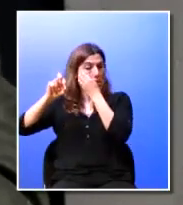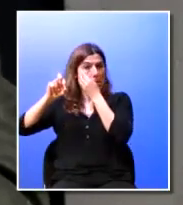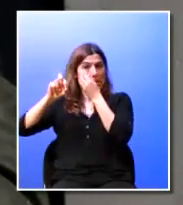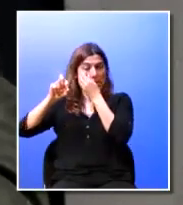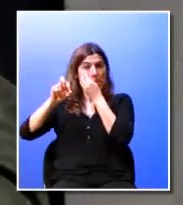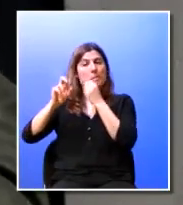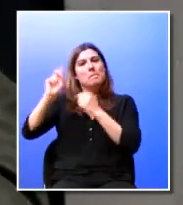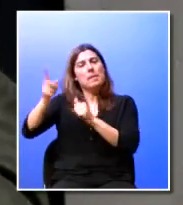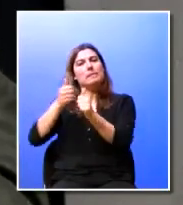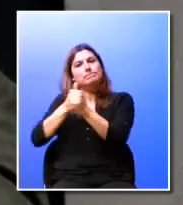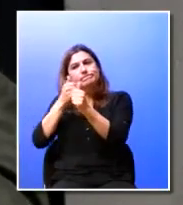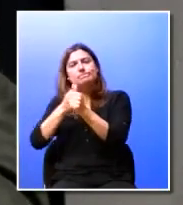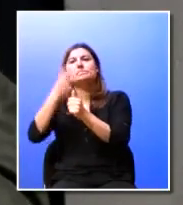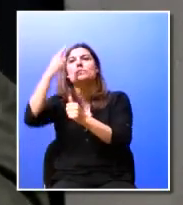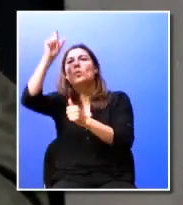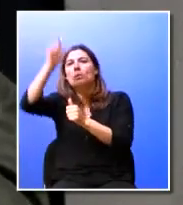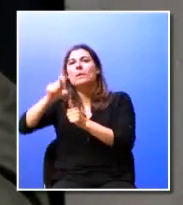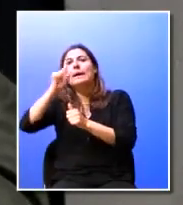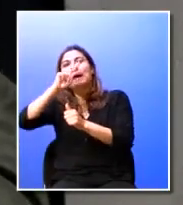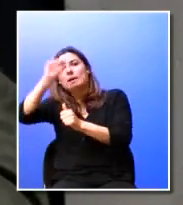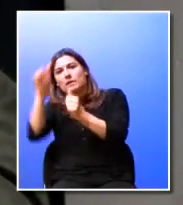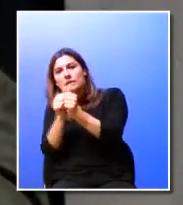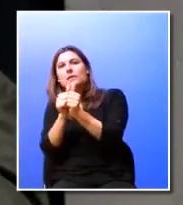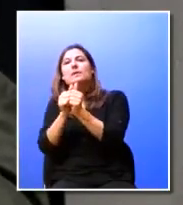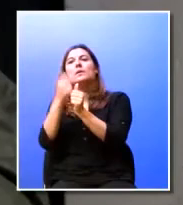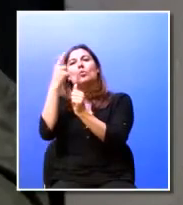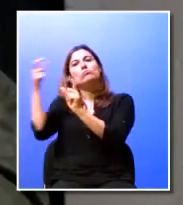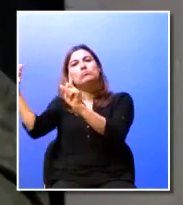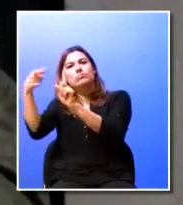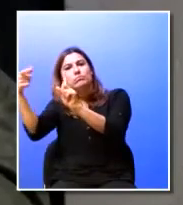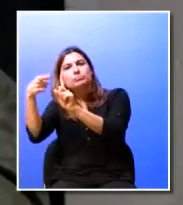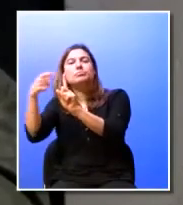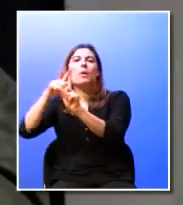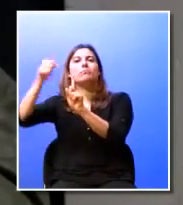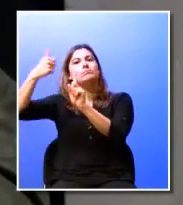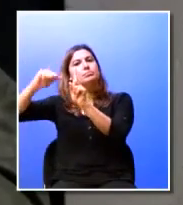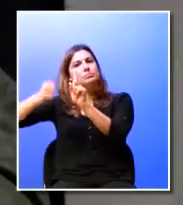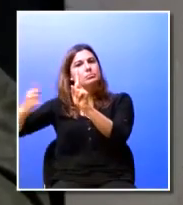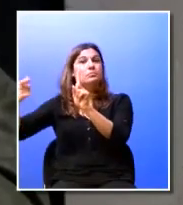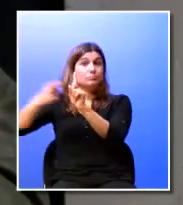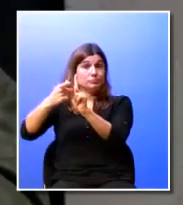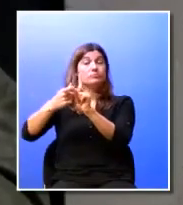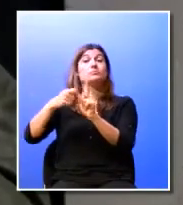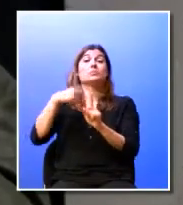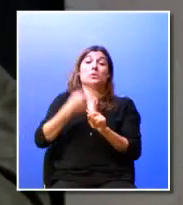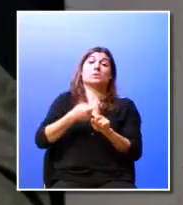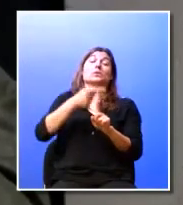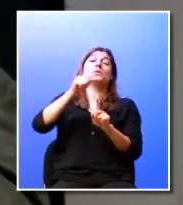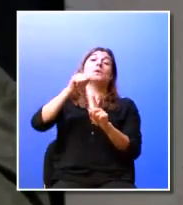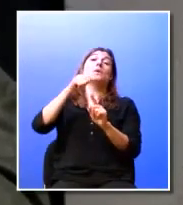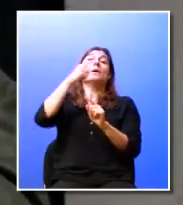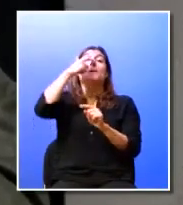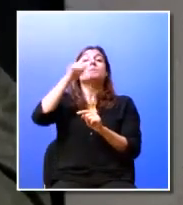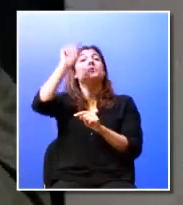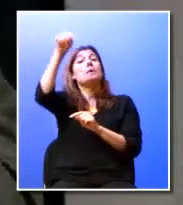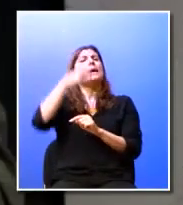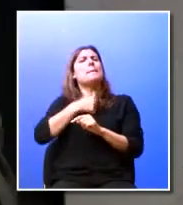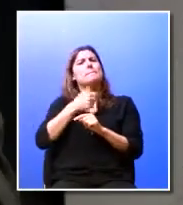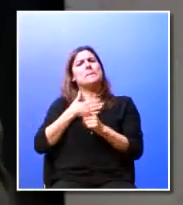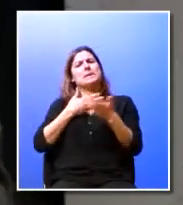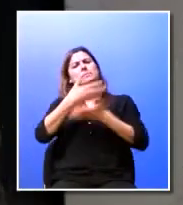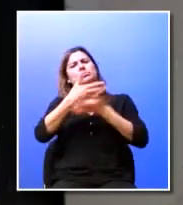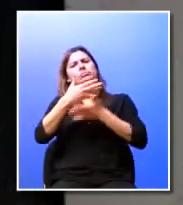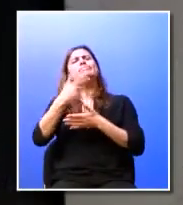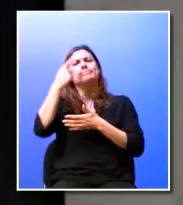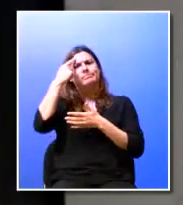acompanhamento tem que ter alguém para guiar tem que ter alguém que monitorizar e as pessoas que estão do lado da empresa muitas vezes nós percebemos isso ou seja nós temos